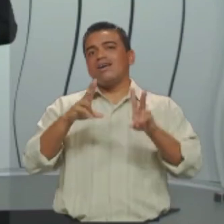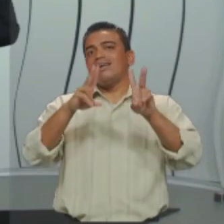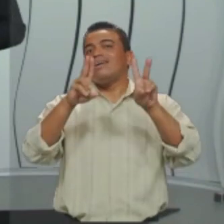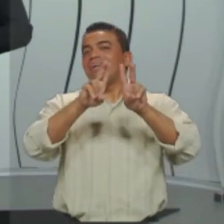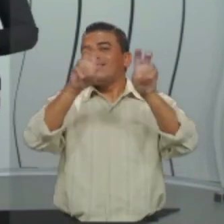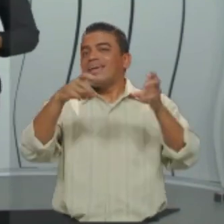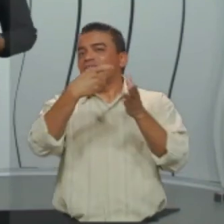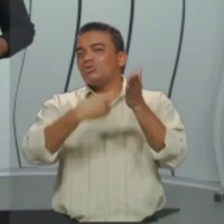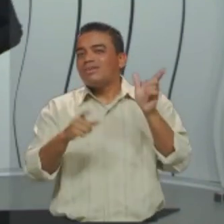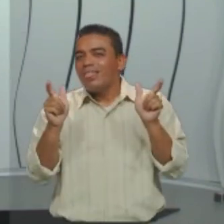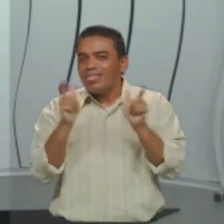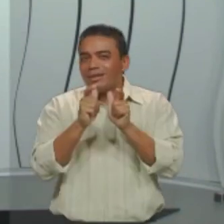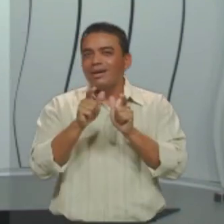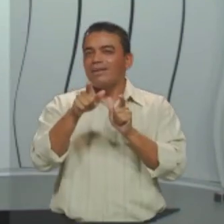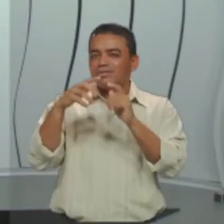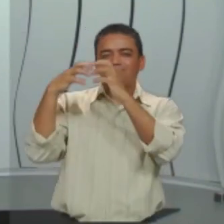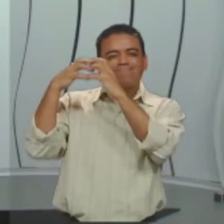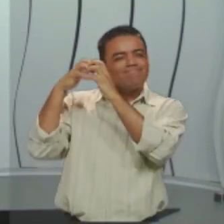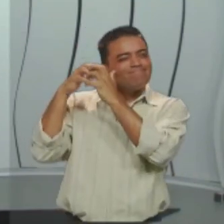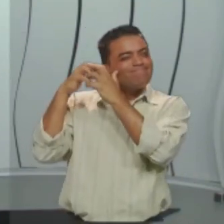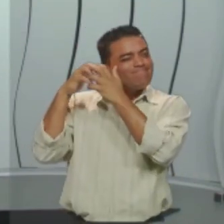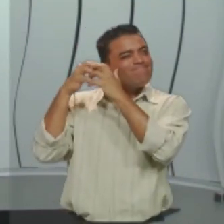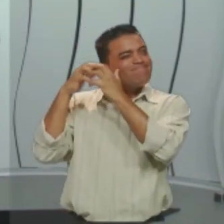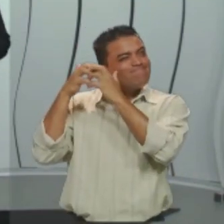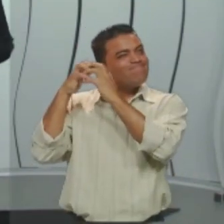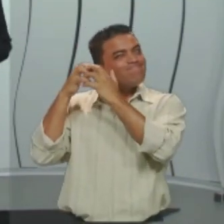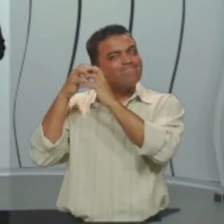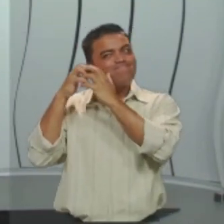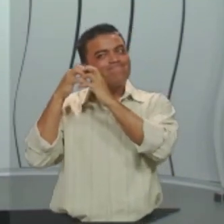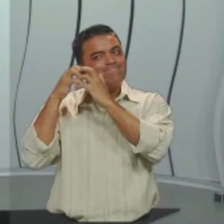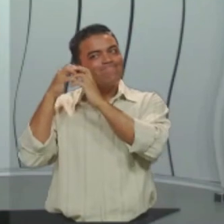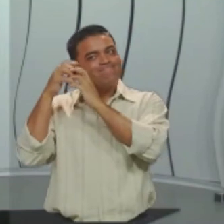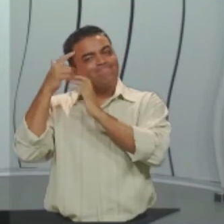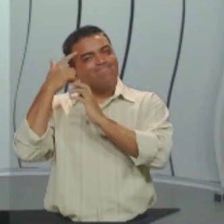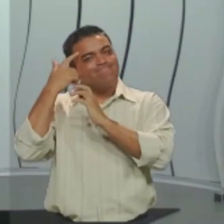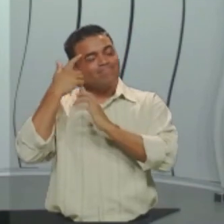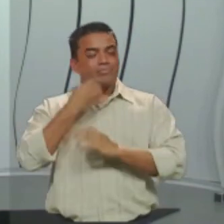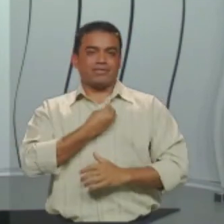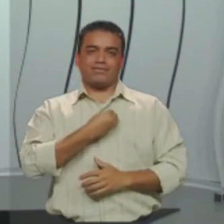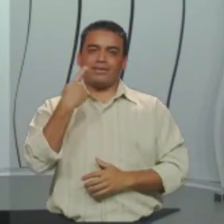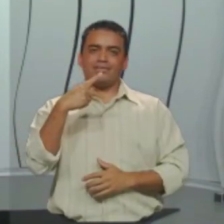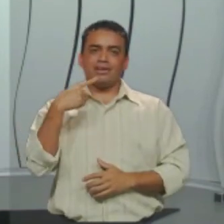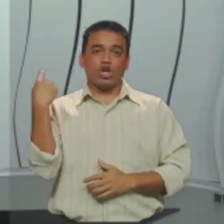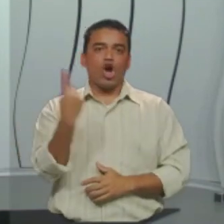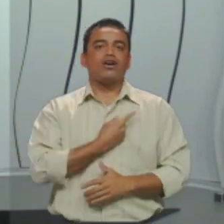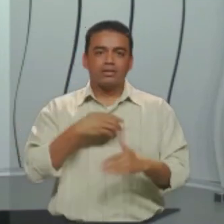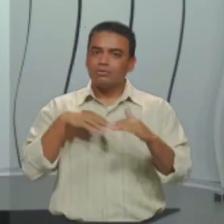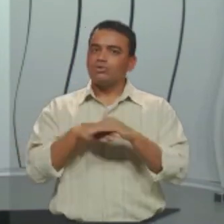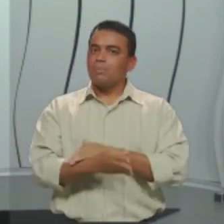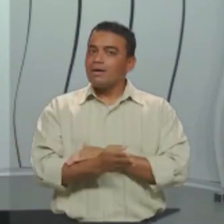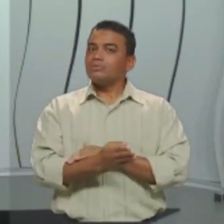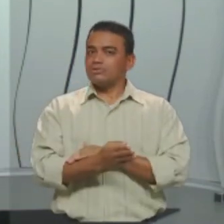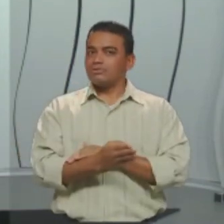texto. Dá para refletir bastante sobre certas situações que nós vivemos. E nos acostumamos. Quando na